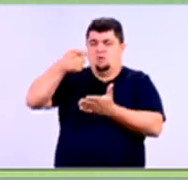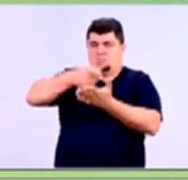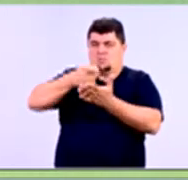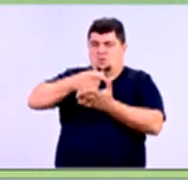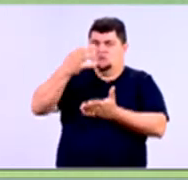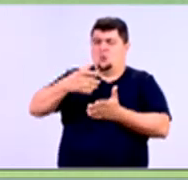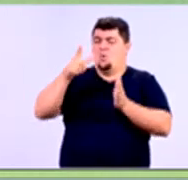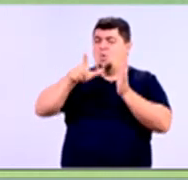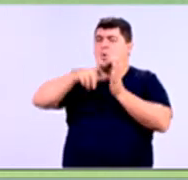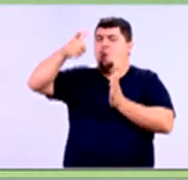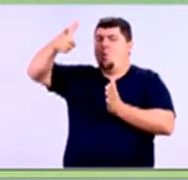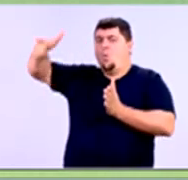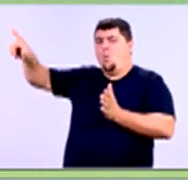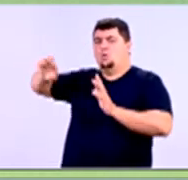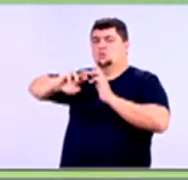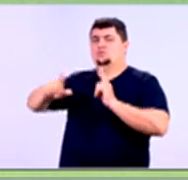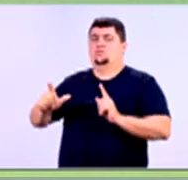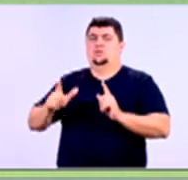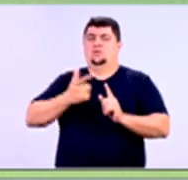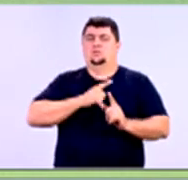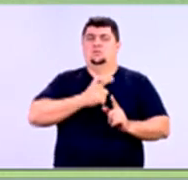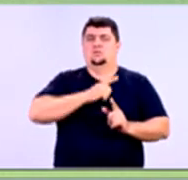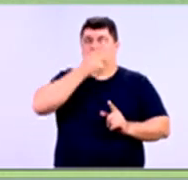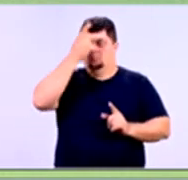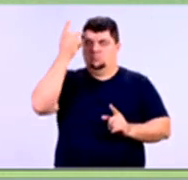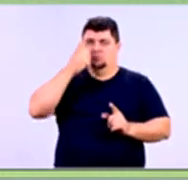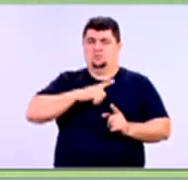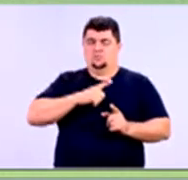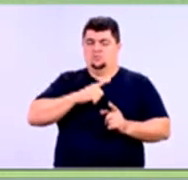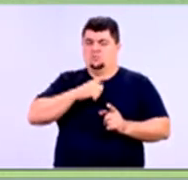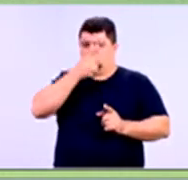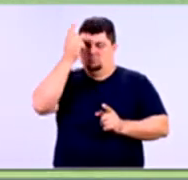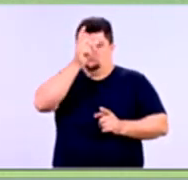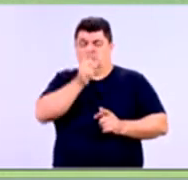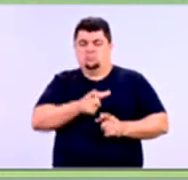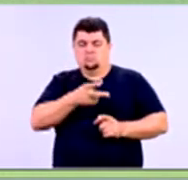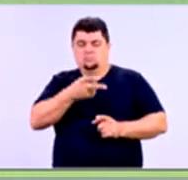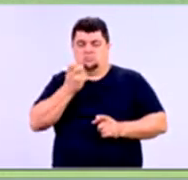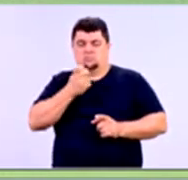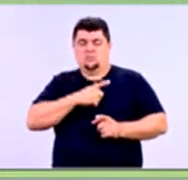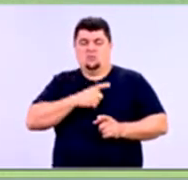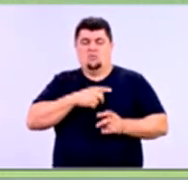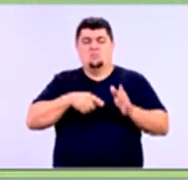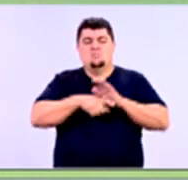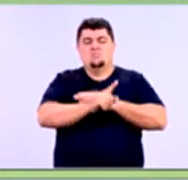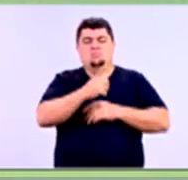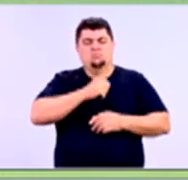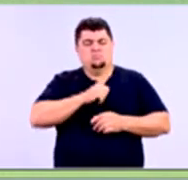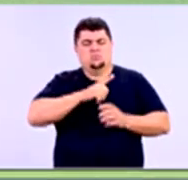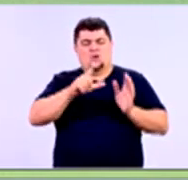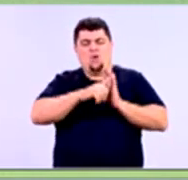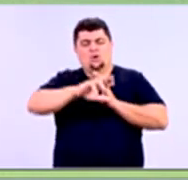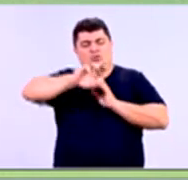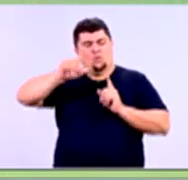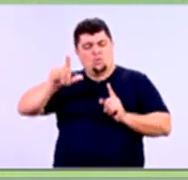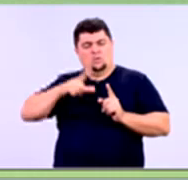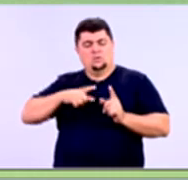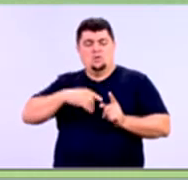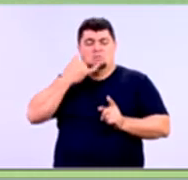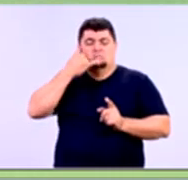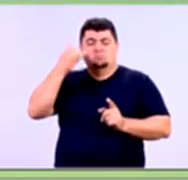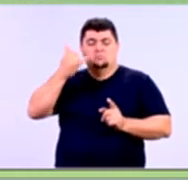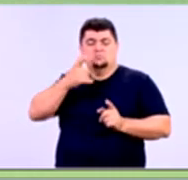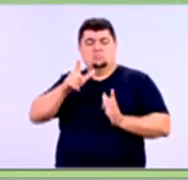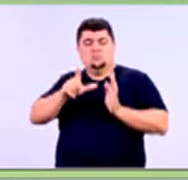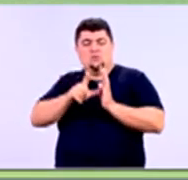empresas. Esse indivíduo, para quem você está querendo conceder crédito, para quem você está disposto a vender a prazo, é uma pessoa que tem o